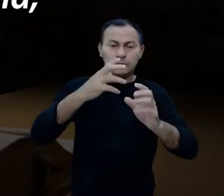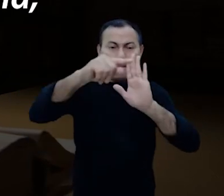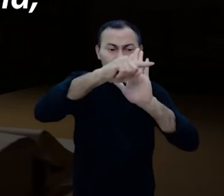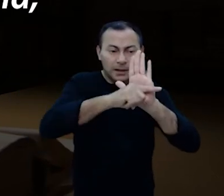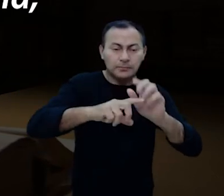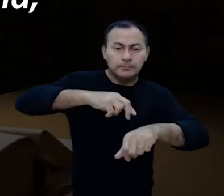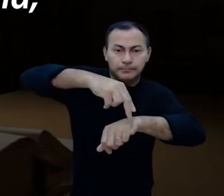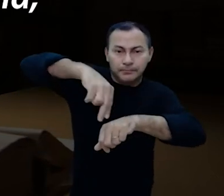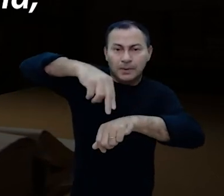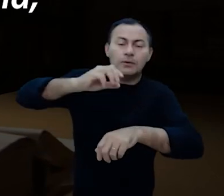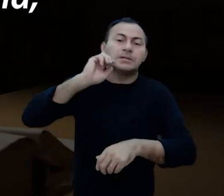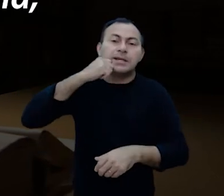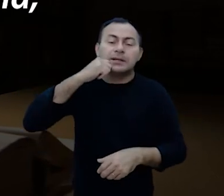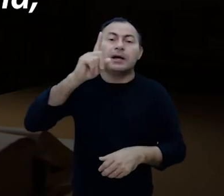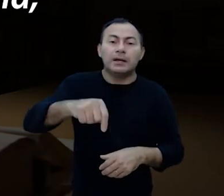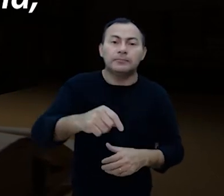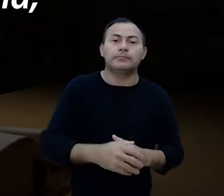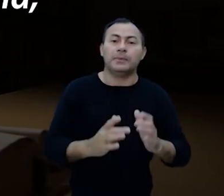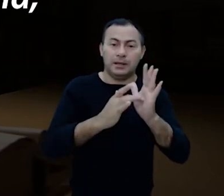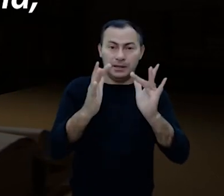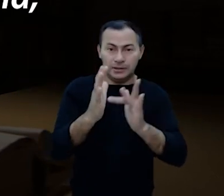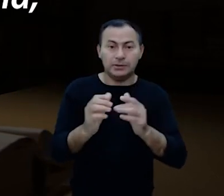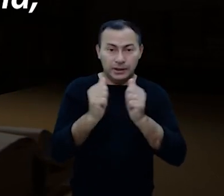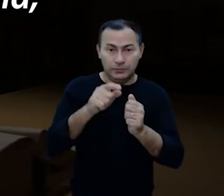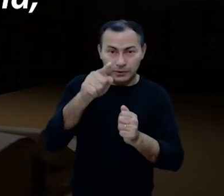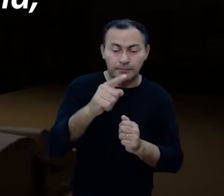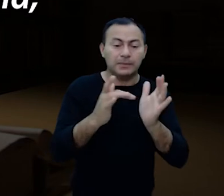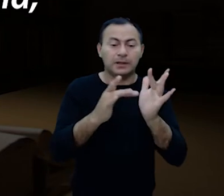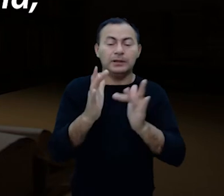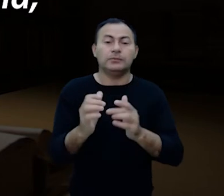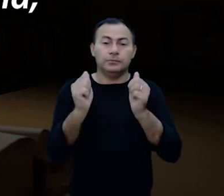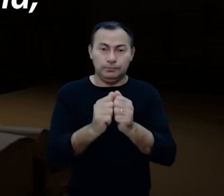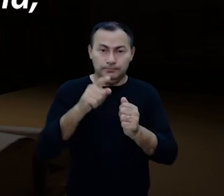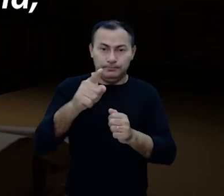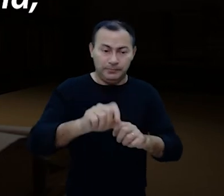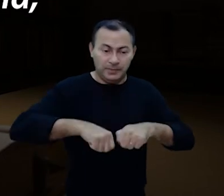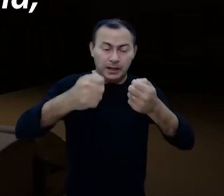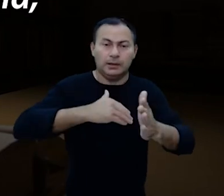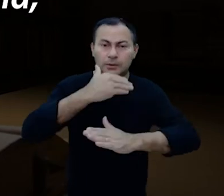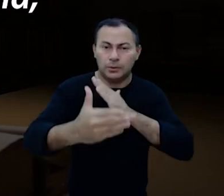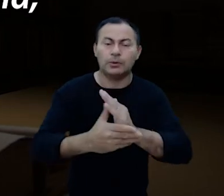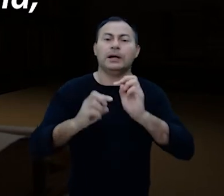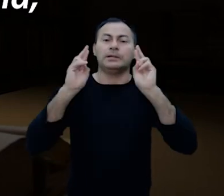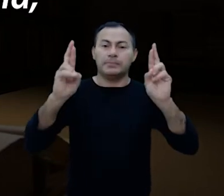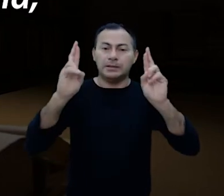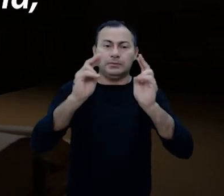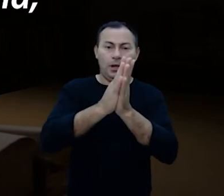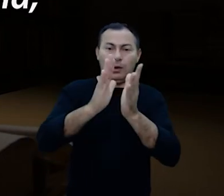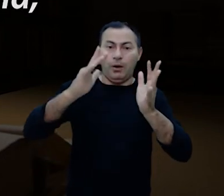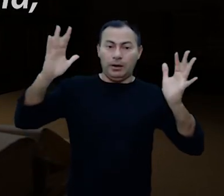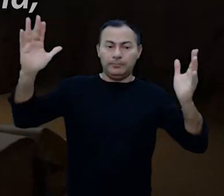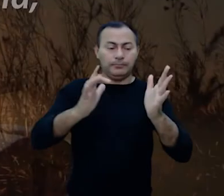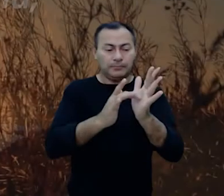para as nações. O segredo é simplesmente esse Cristo em vós Cristo em vós que trará toda esperança